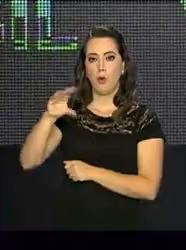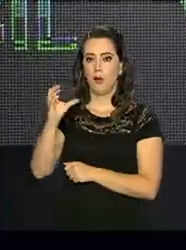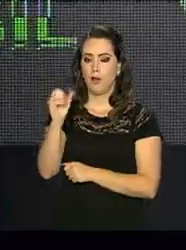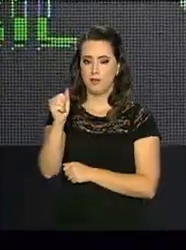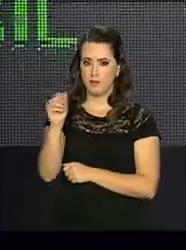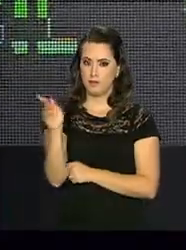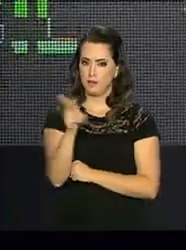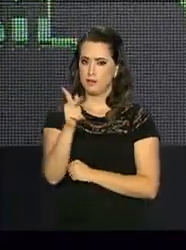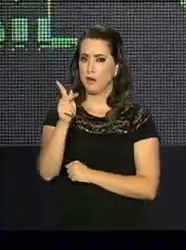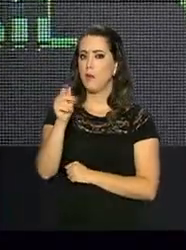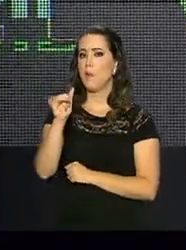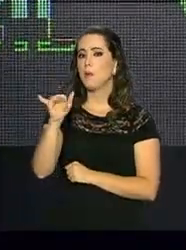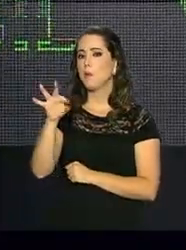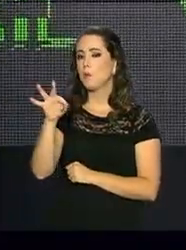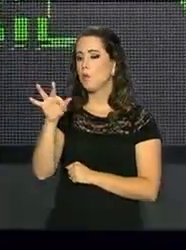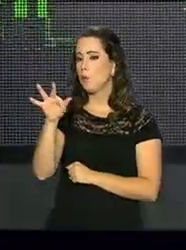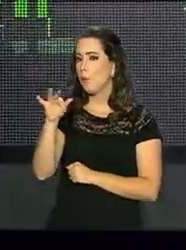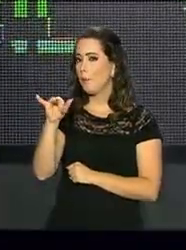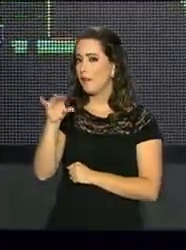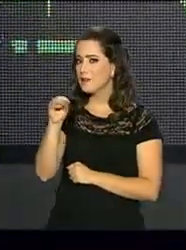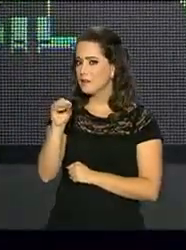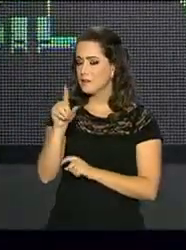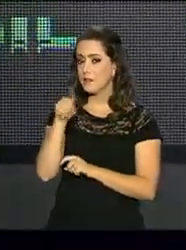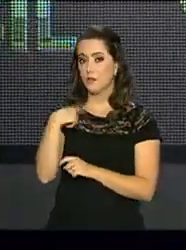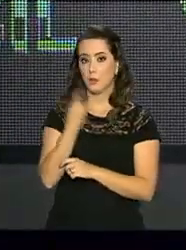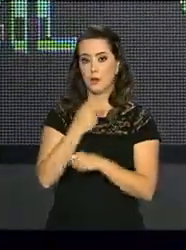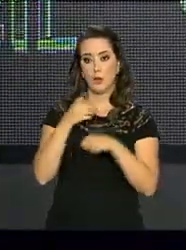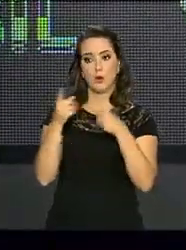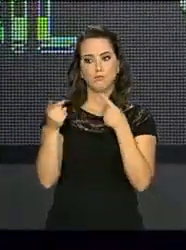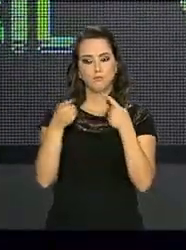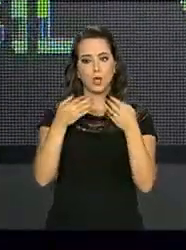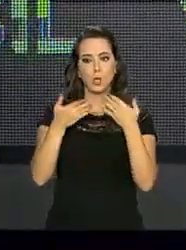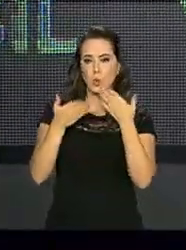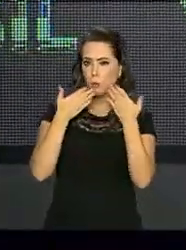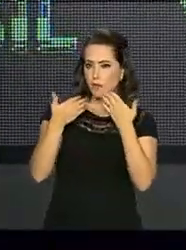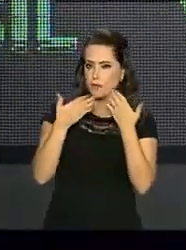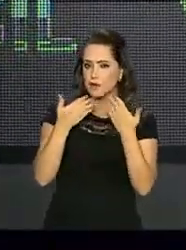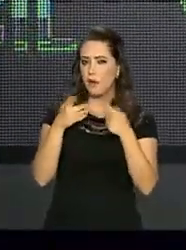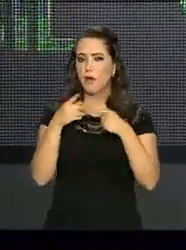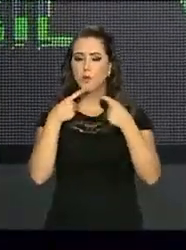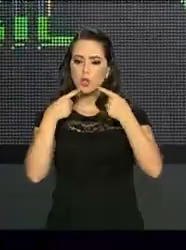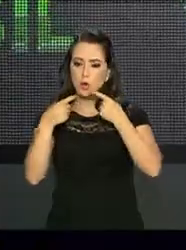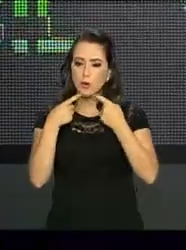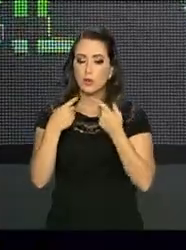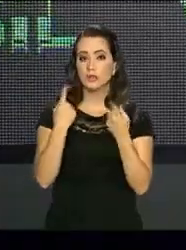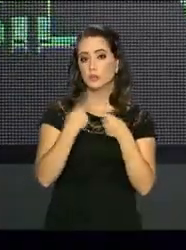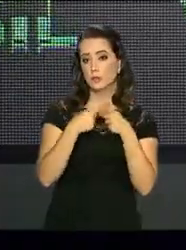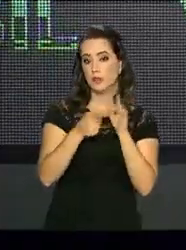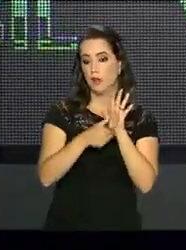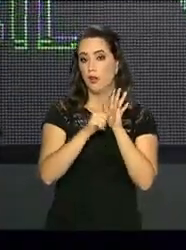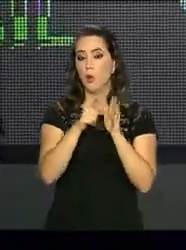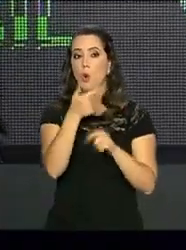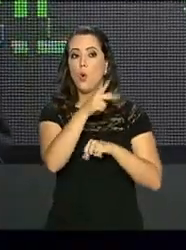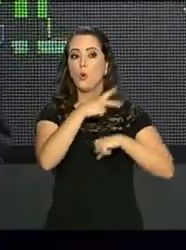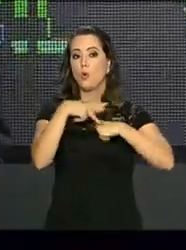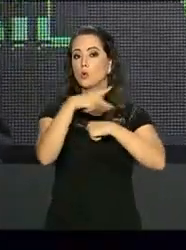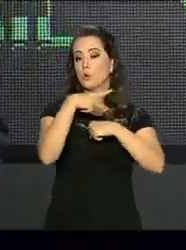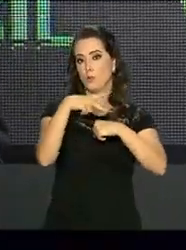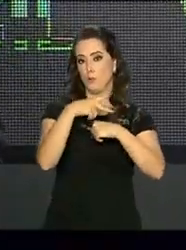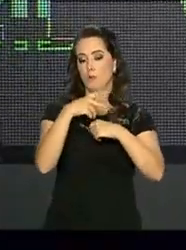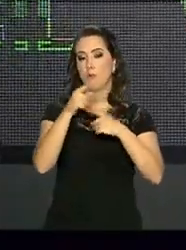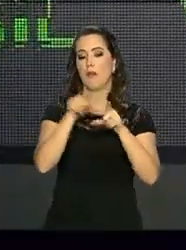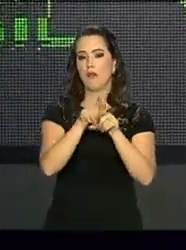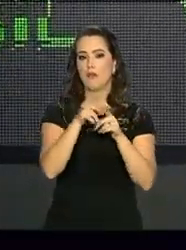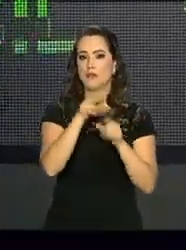tendo em vista um diálogo que mantivemos em Lima, quando eu dizia ao presidente Pinheira, presidente Penha Neto, ao presidente Macri,